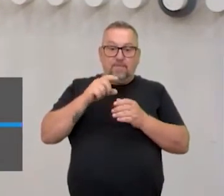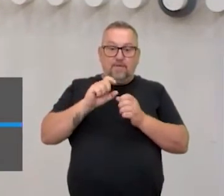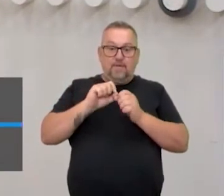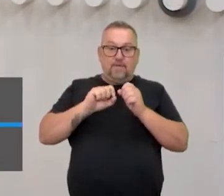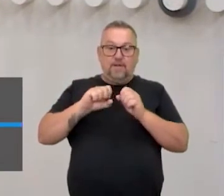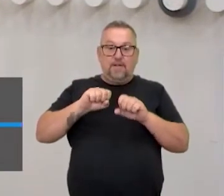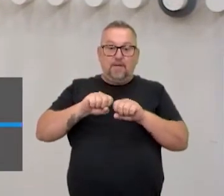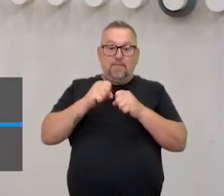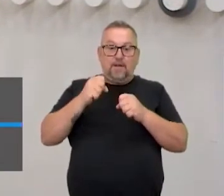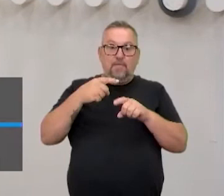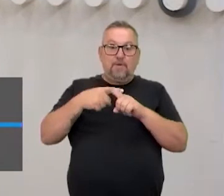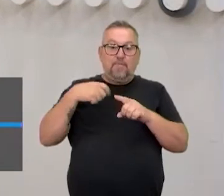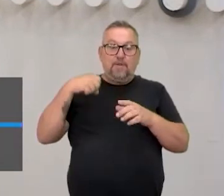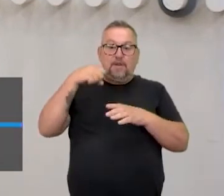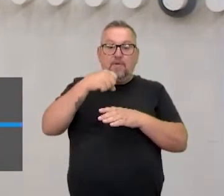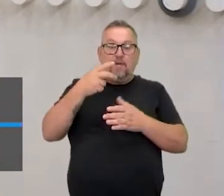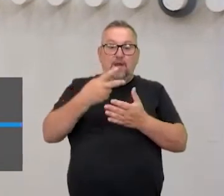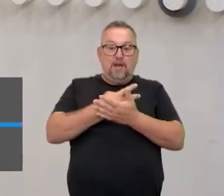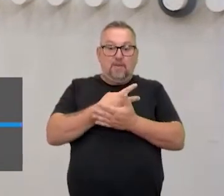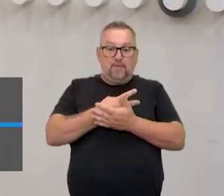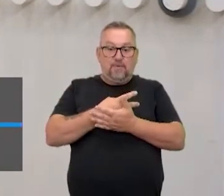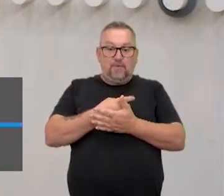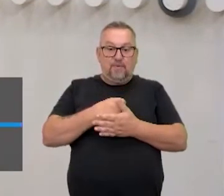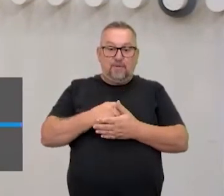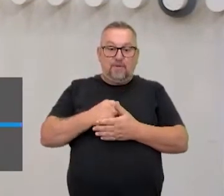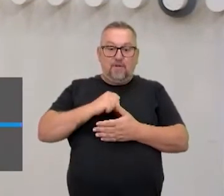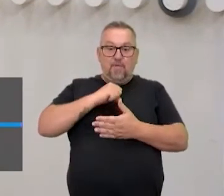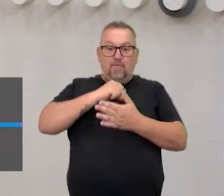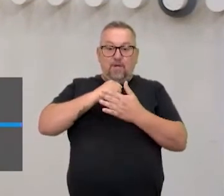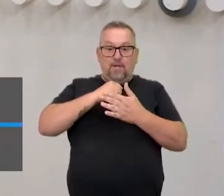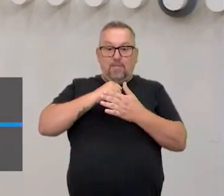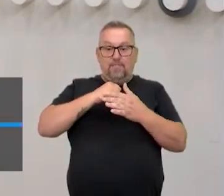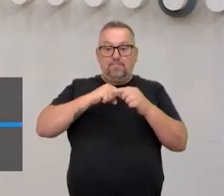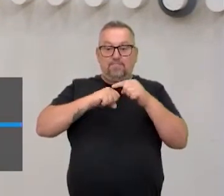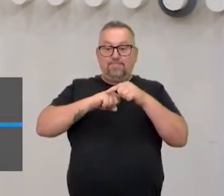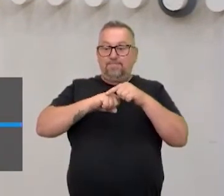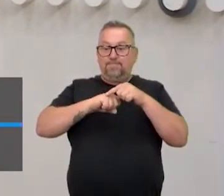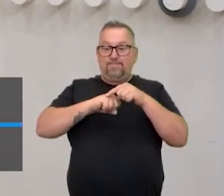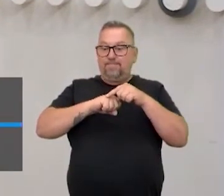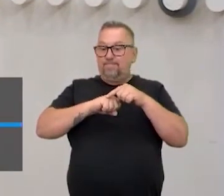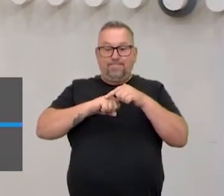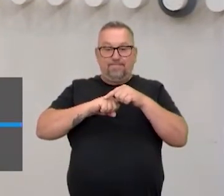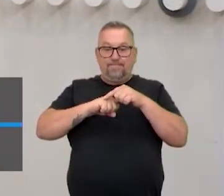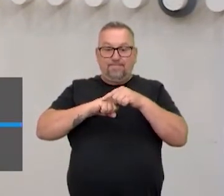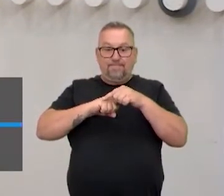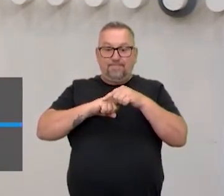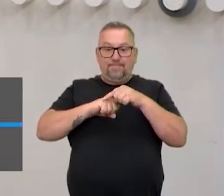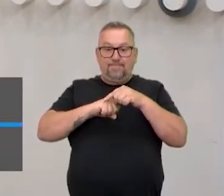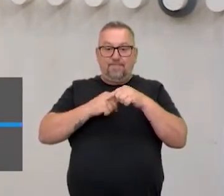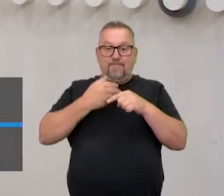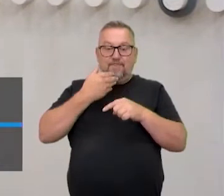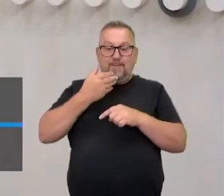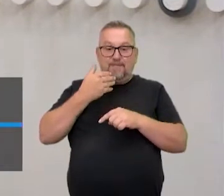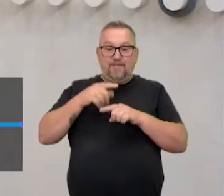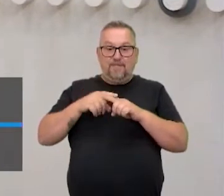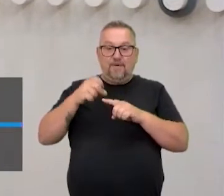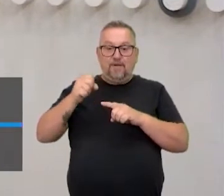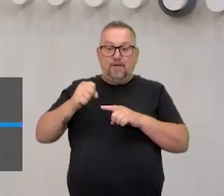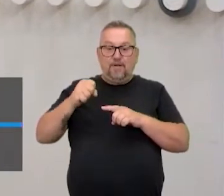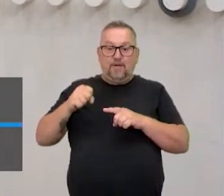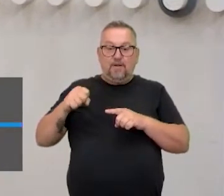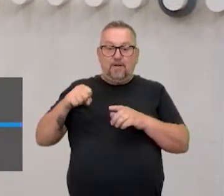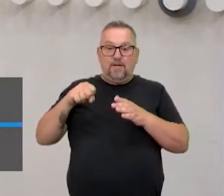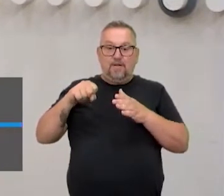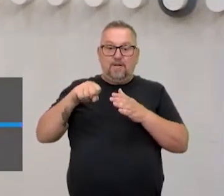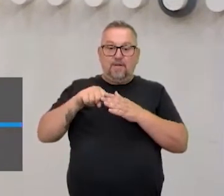tá com o dedo quebrado, porque bateu errado. Ah. Geralmente, o pessoal bate com isso aqui. E esse ursinho aqui quebra muito fácil. Então, o jeito